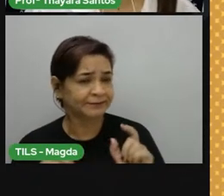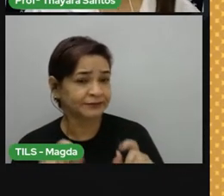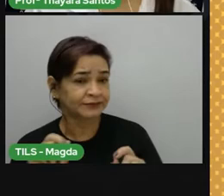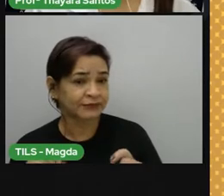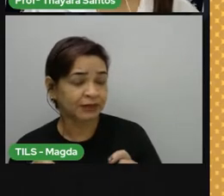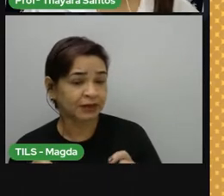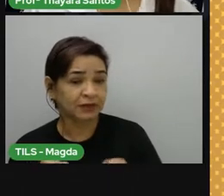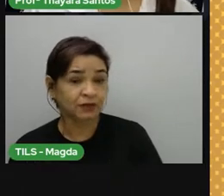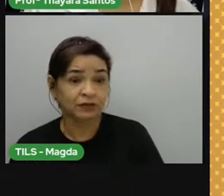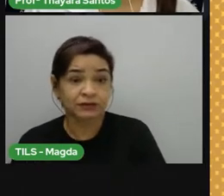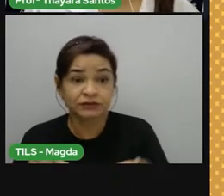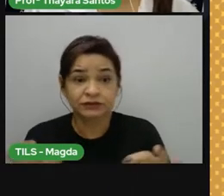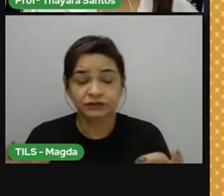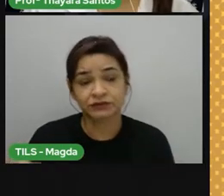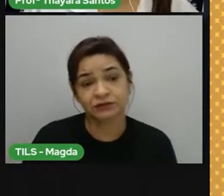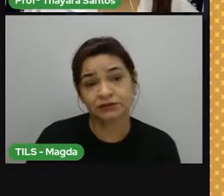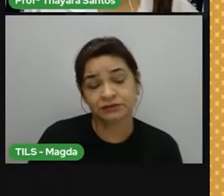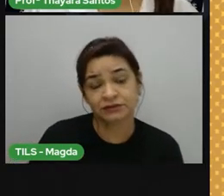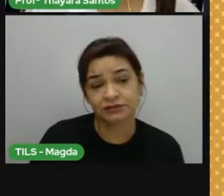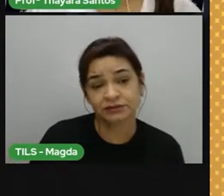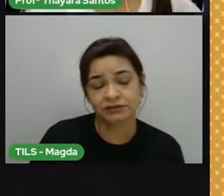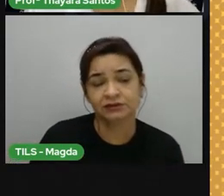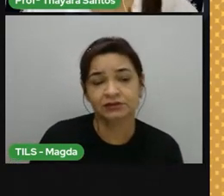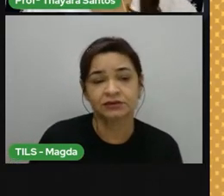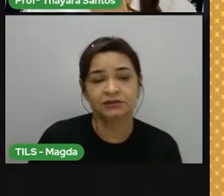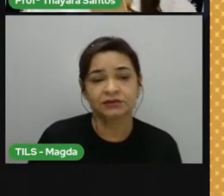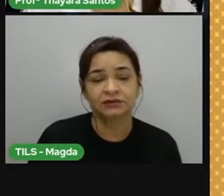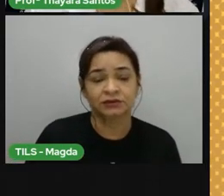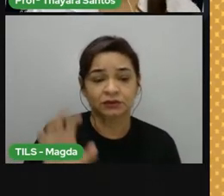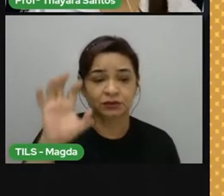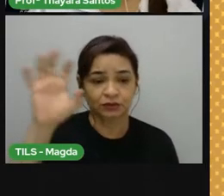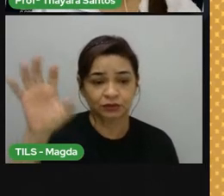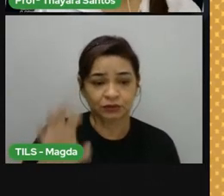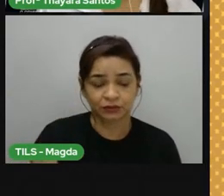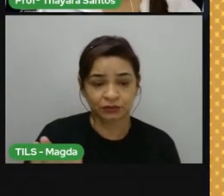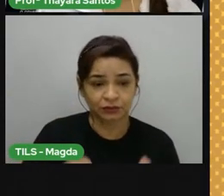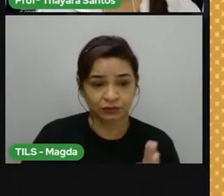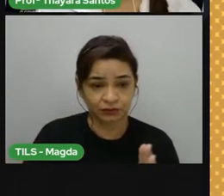a distância do continente com relação ao mar.